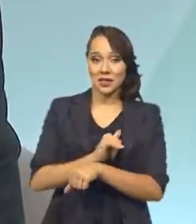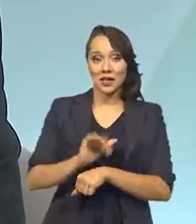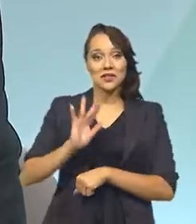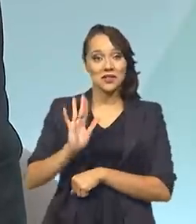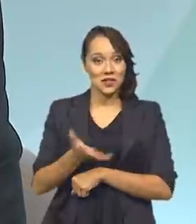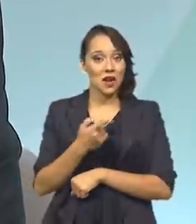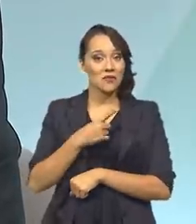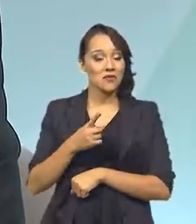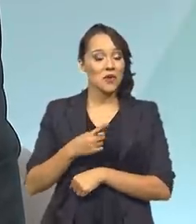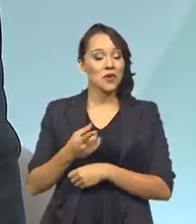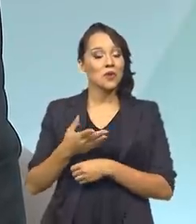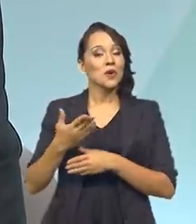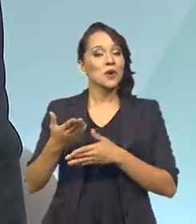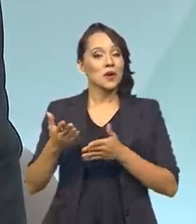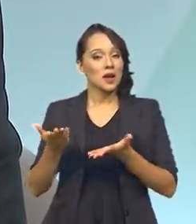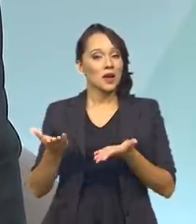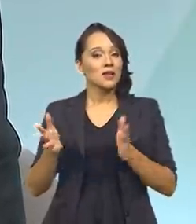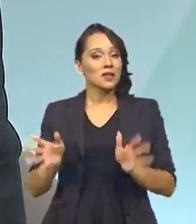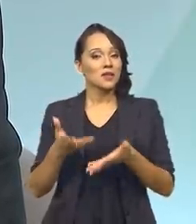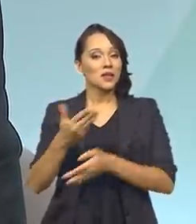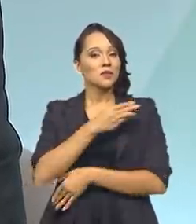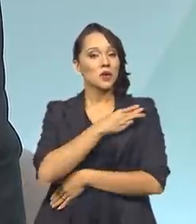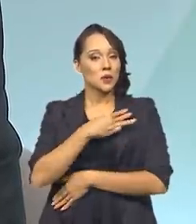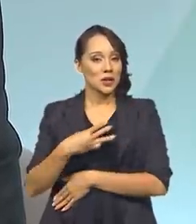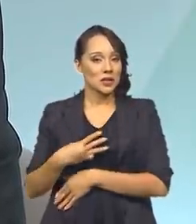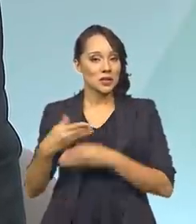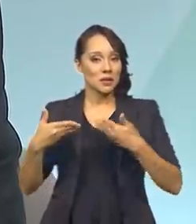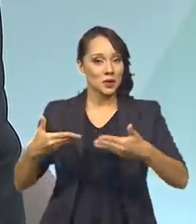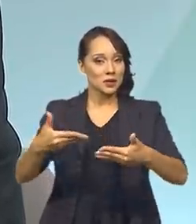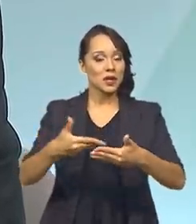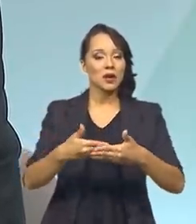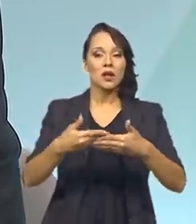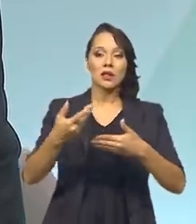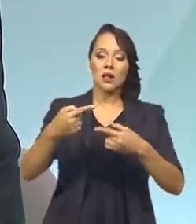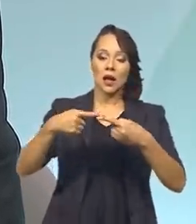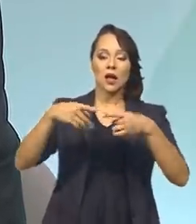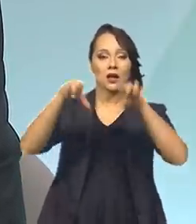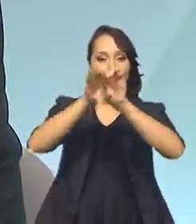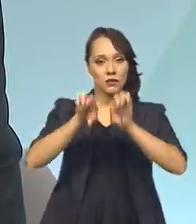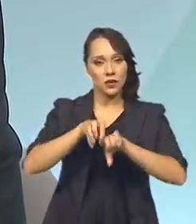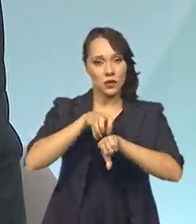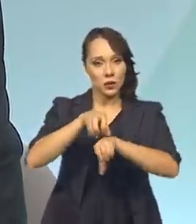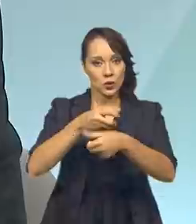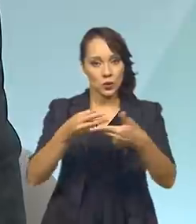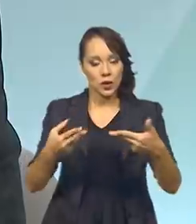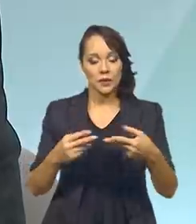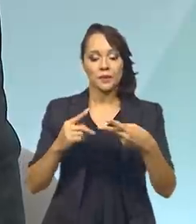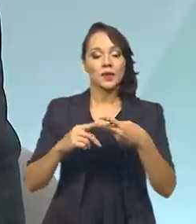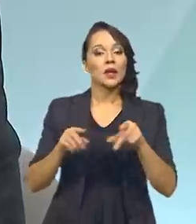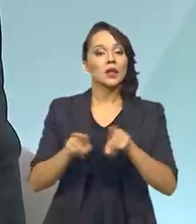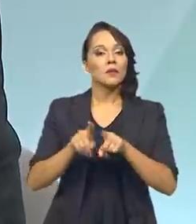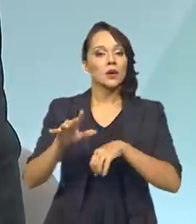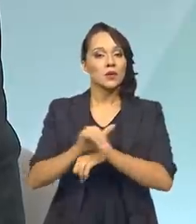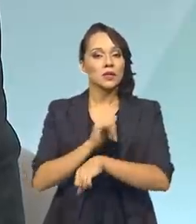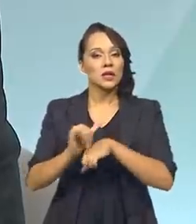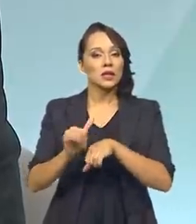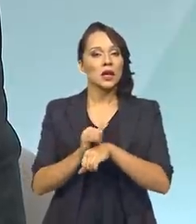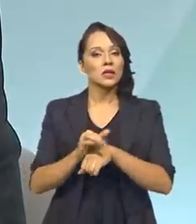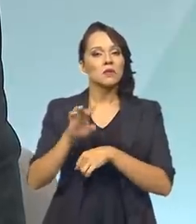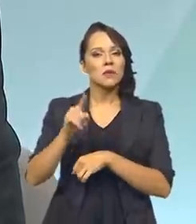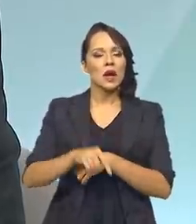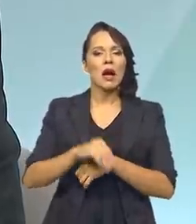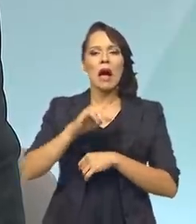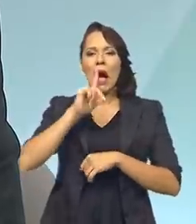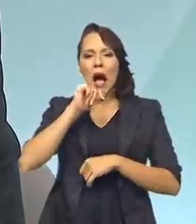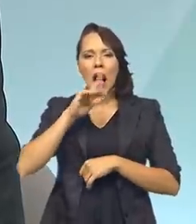foram empreendidas pelo Ministério, não apenas na questão da infraestrutura propriamente dita, mas com ações de dessalinização,